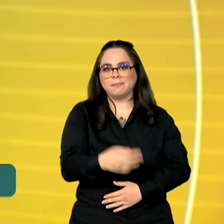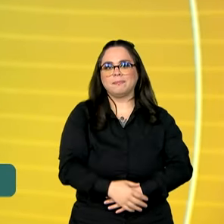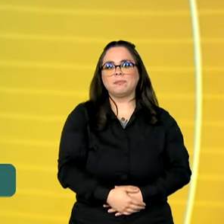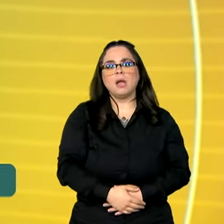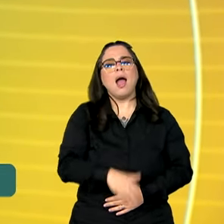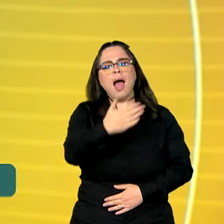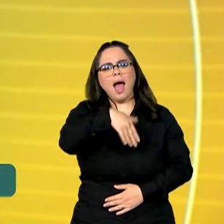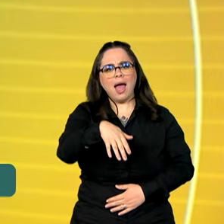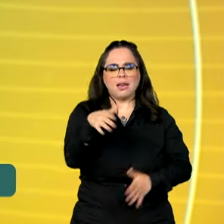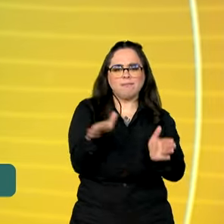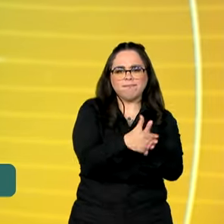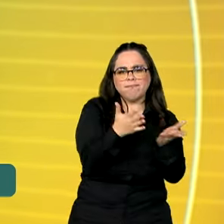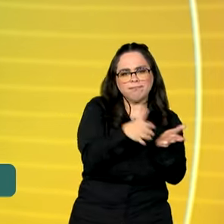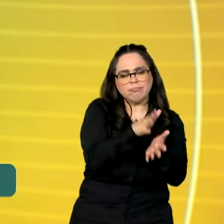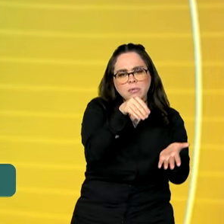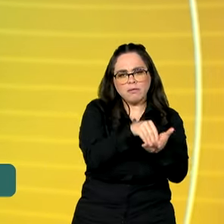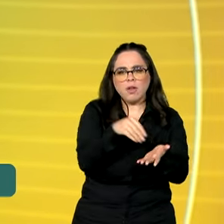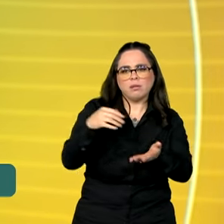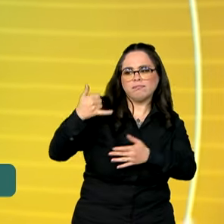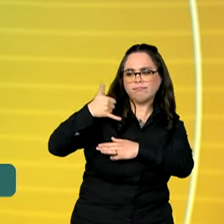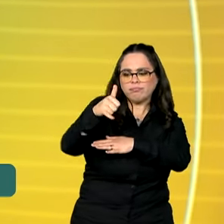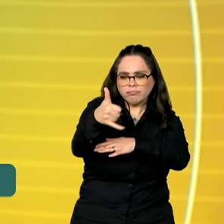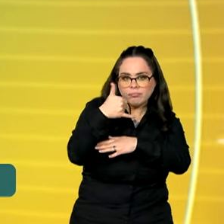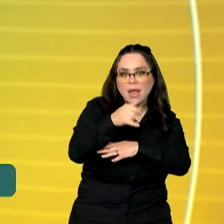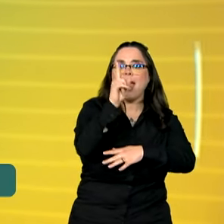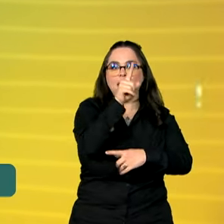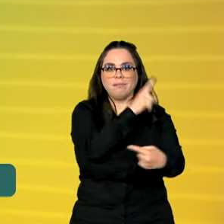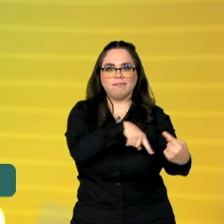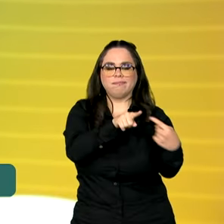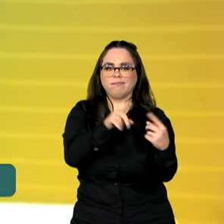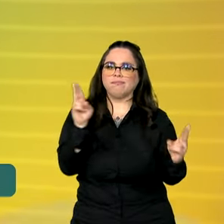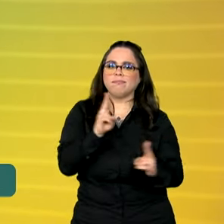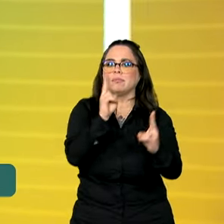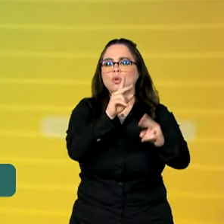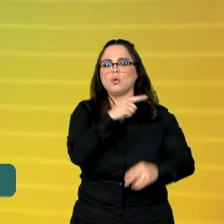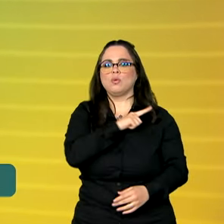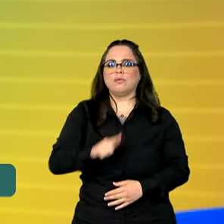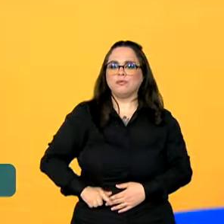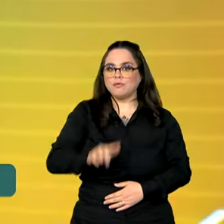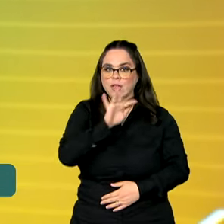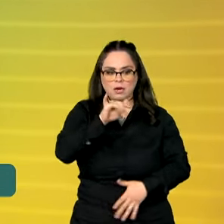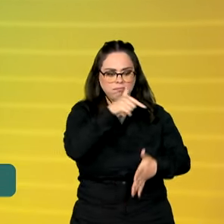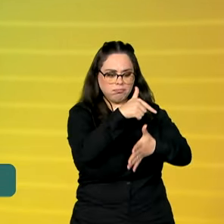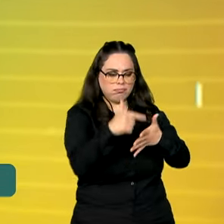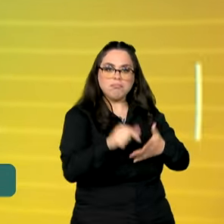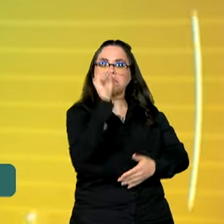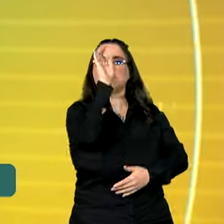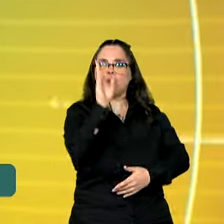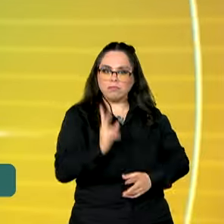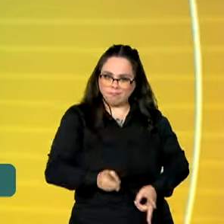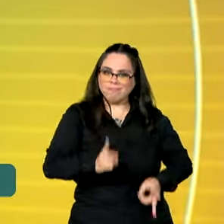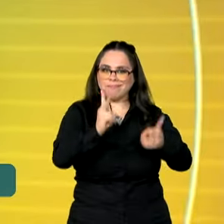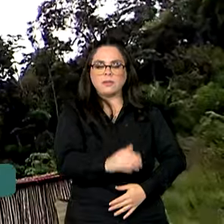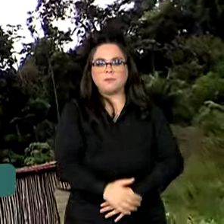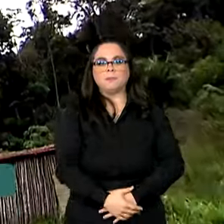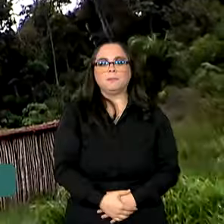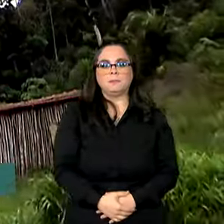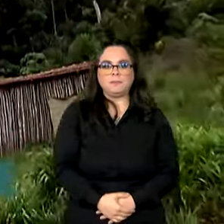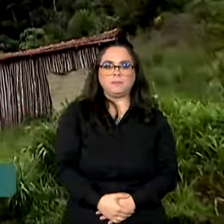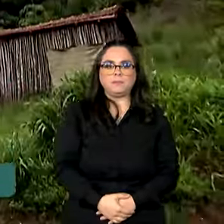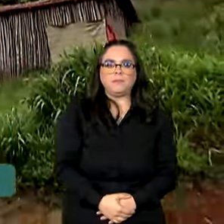O combate à pobreza energética é uma prioridade do governo federal, que segue com ações pelo Brasil.